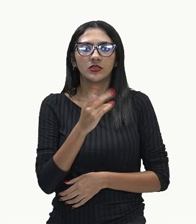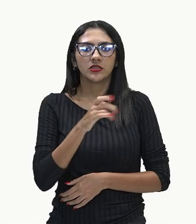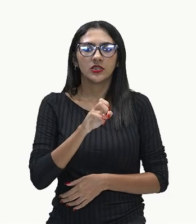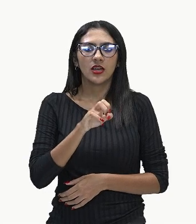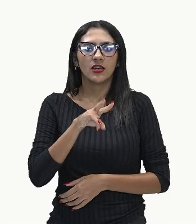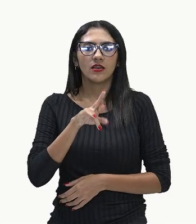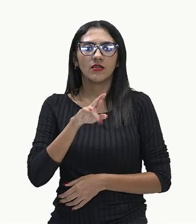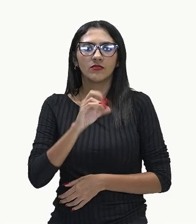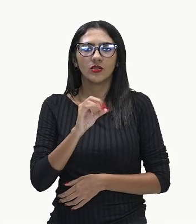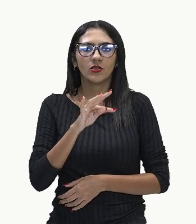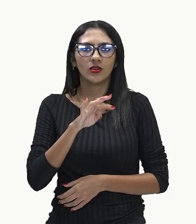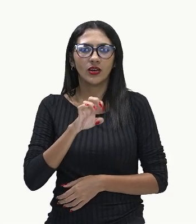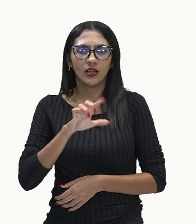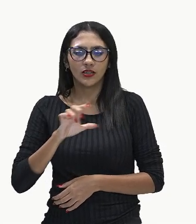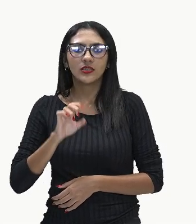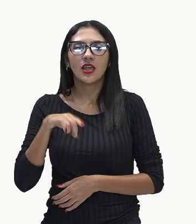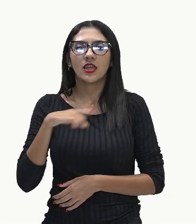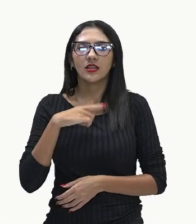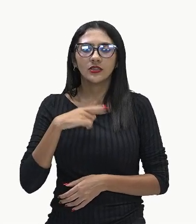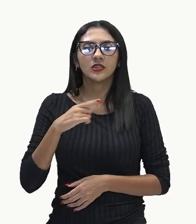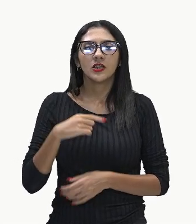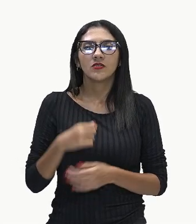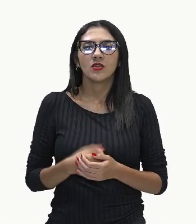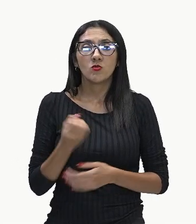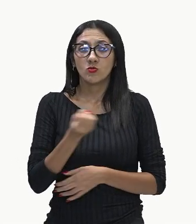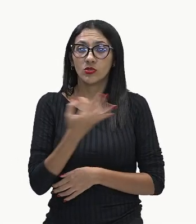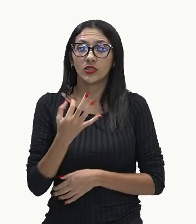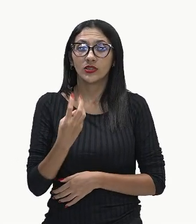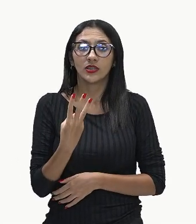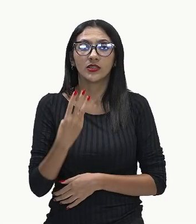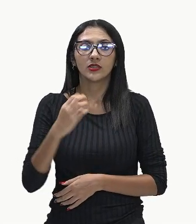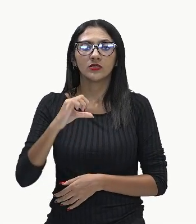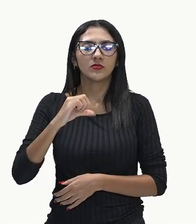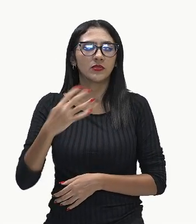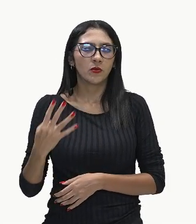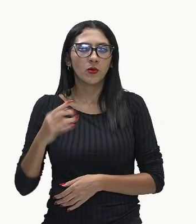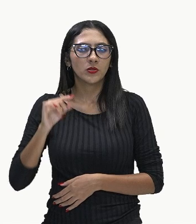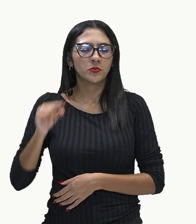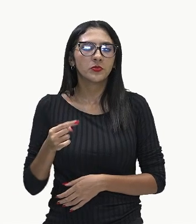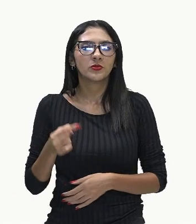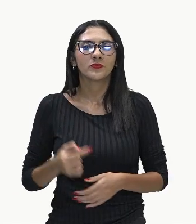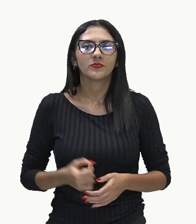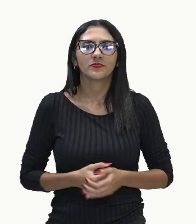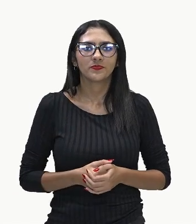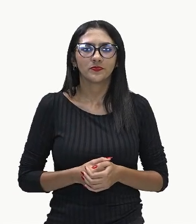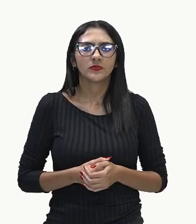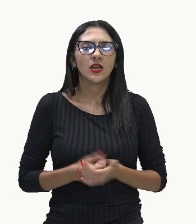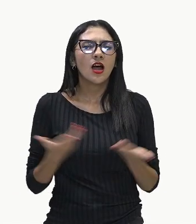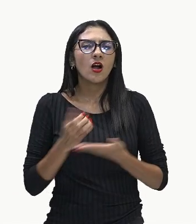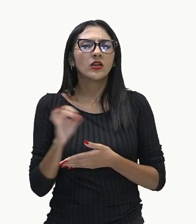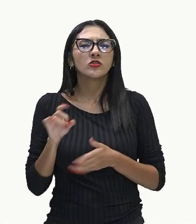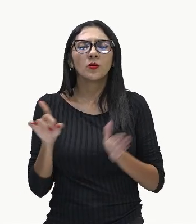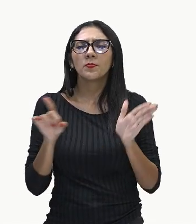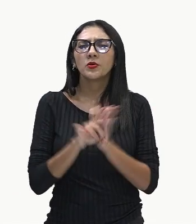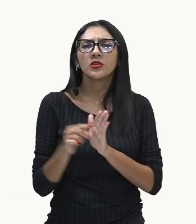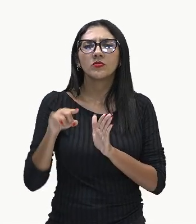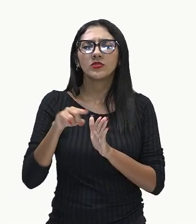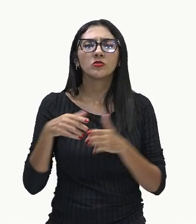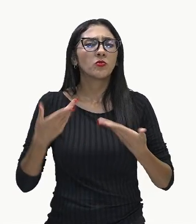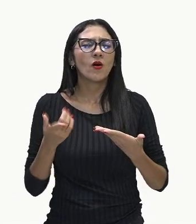394 mil veículos vendidos. Se eu perguntasse, por exemplo, você, qual é a marca que vendeu menos dessas daqui?